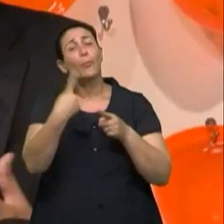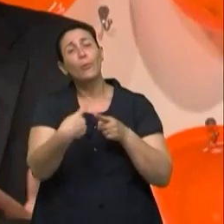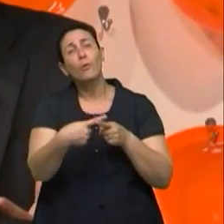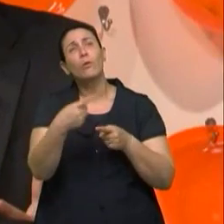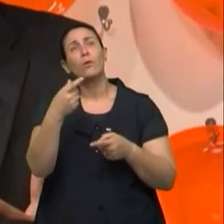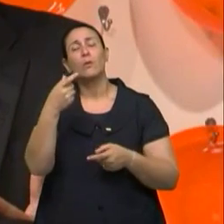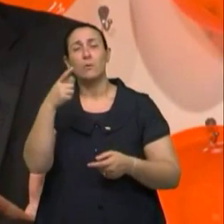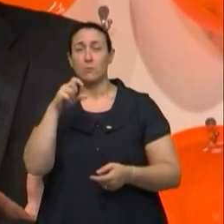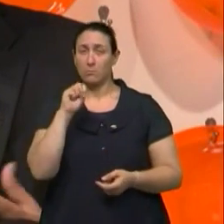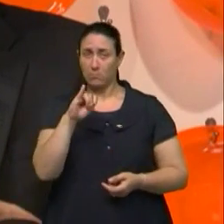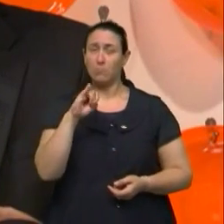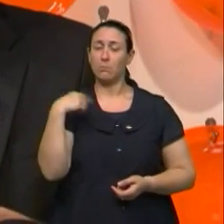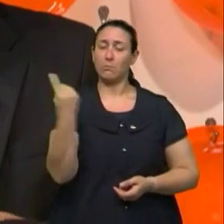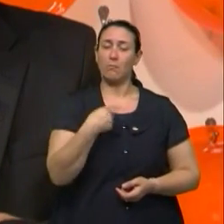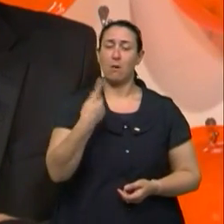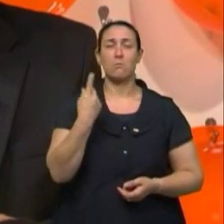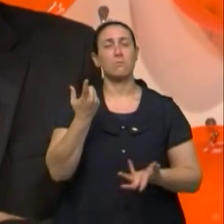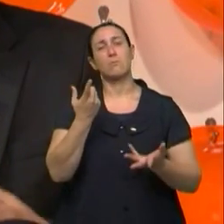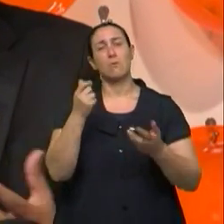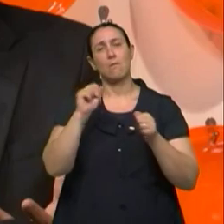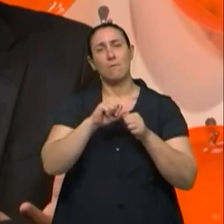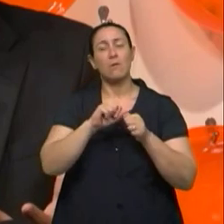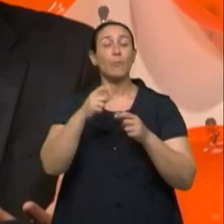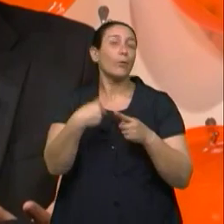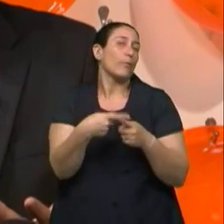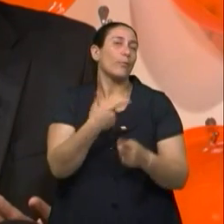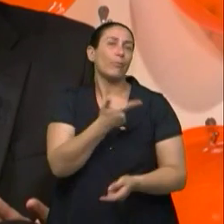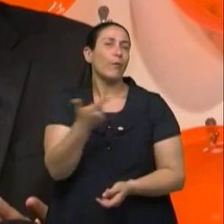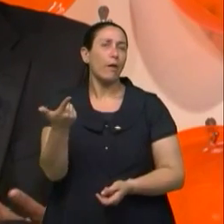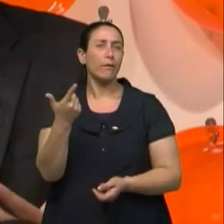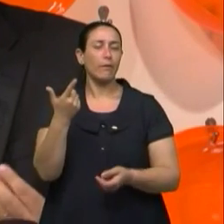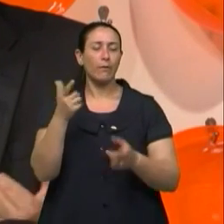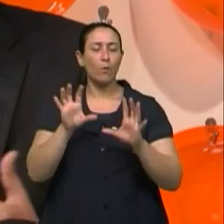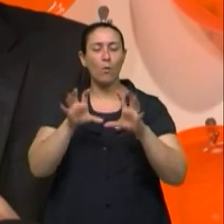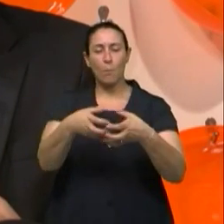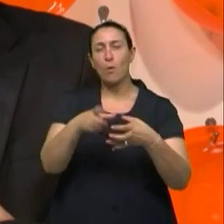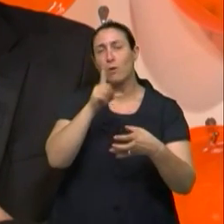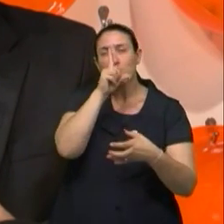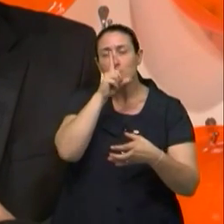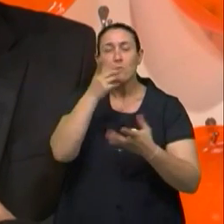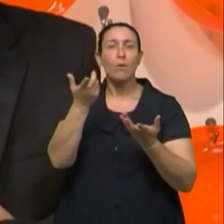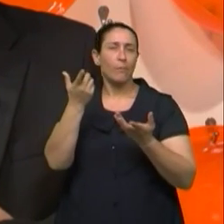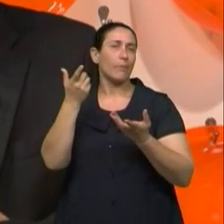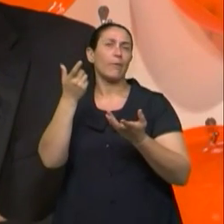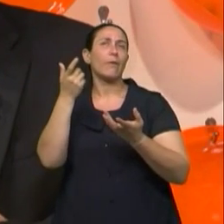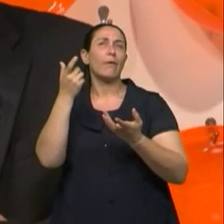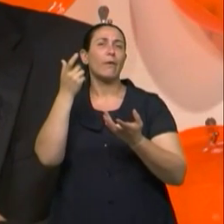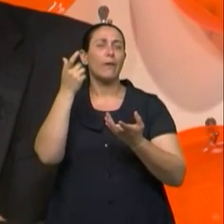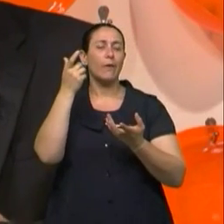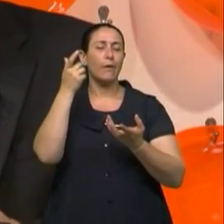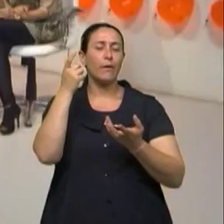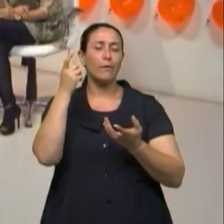a gente coloca que não existe mais um grupo de risco, né, pra aquisição da doença,